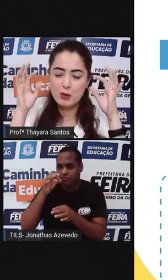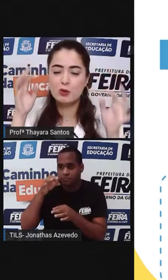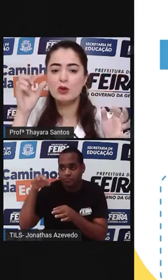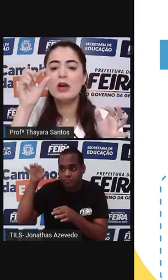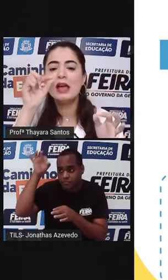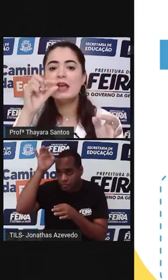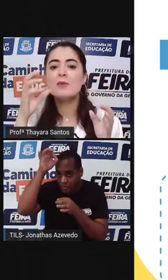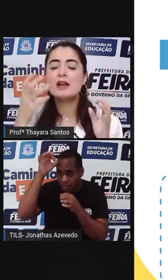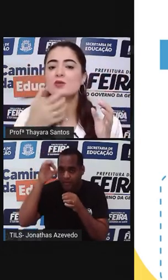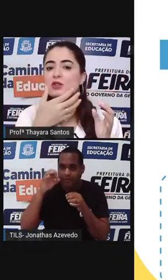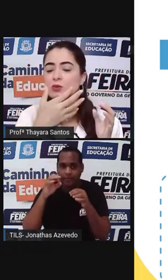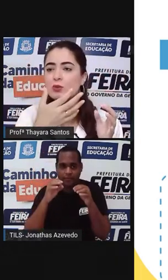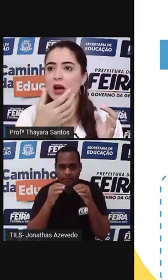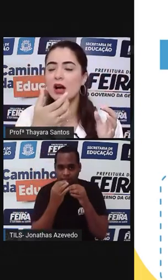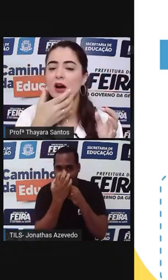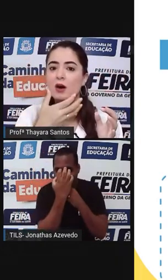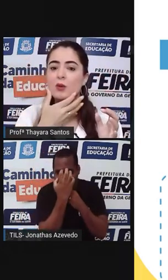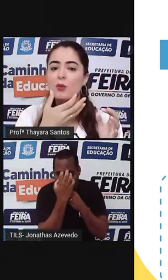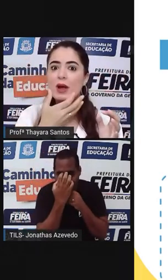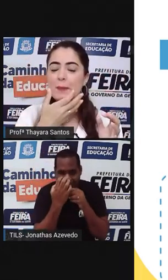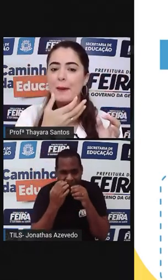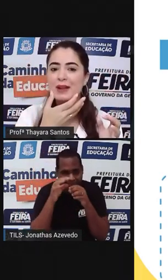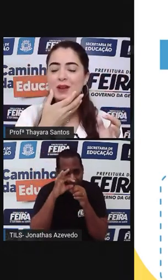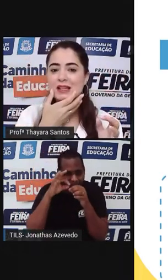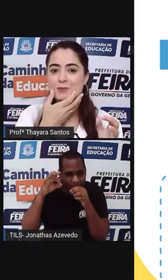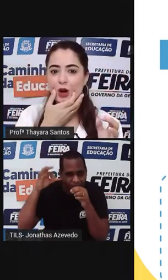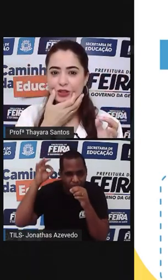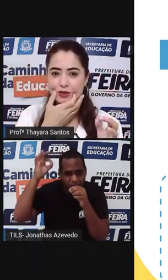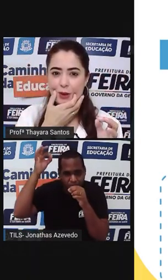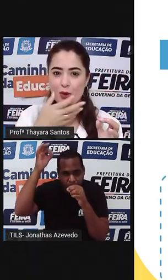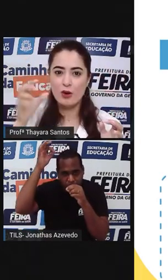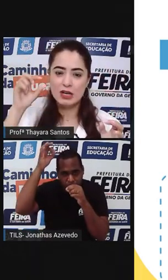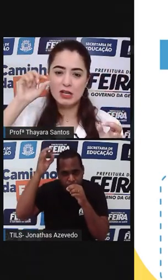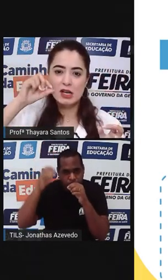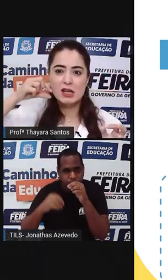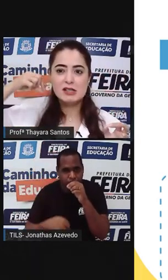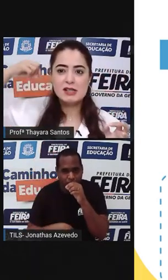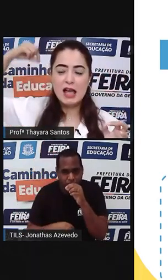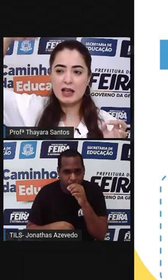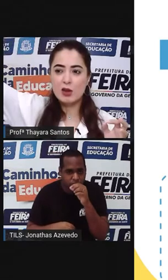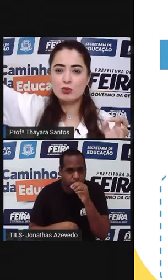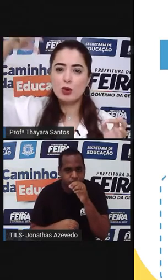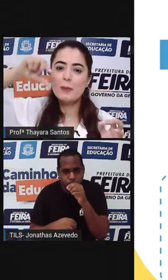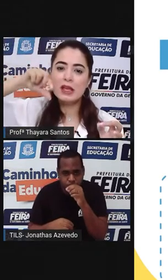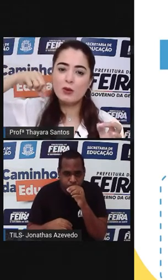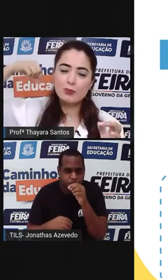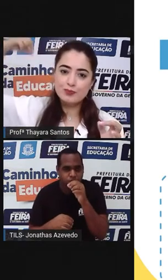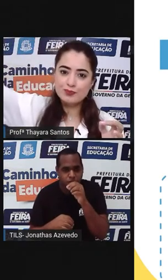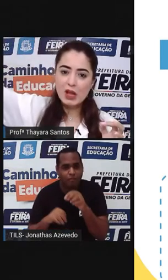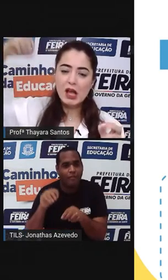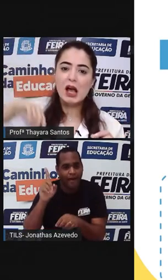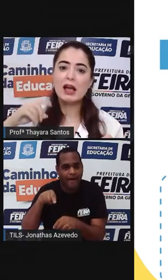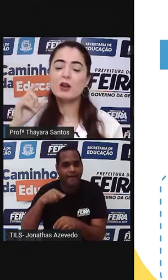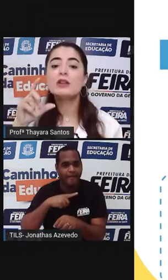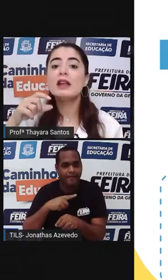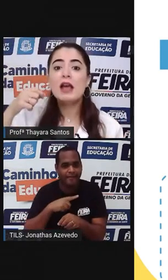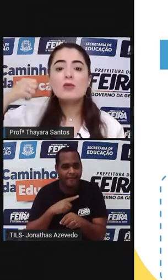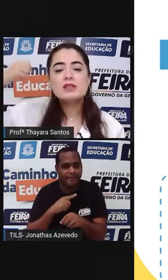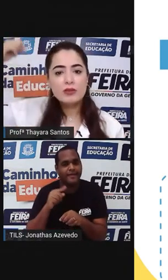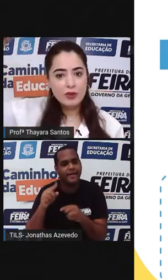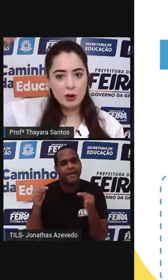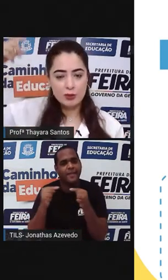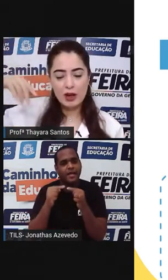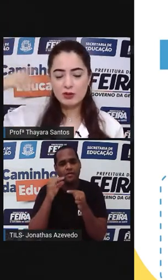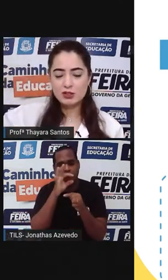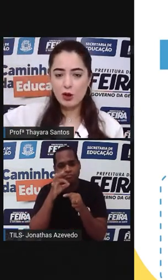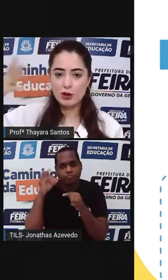de mergulho. E mais um equipamento que eles botam na boca e sai aqui um tubinho. Aquilo dali é